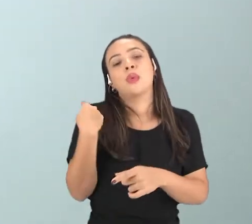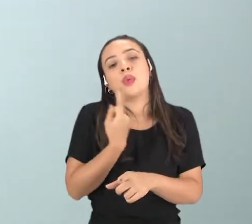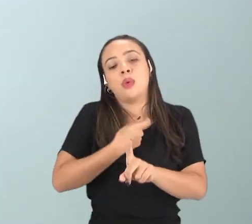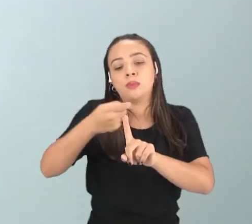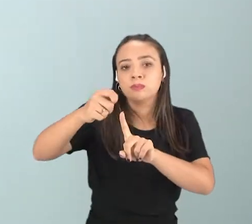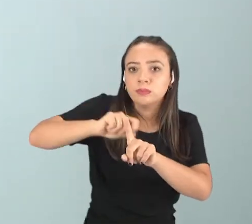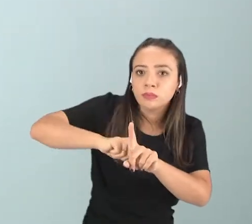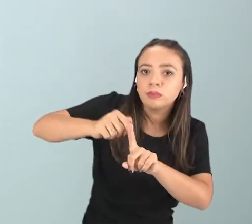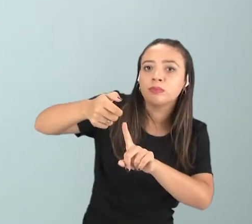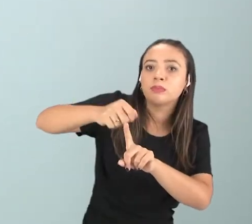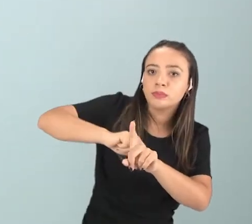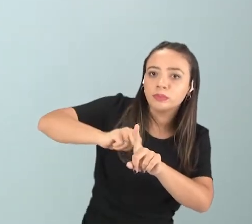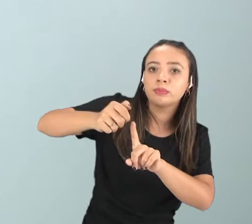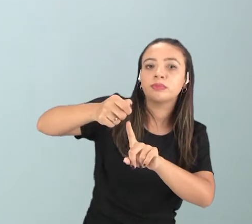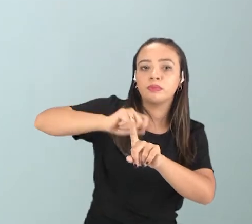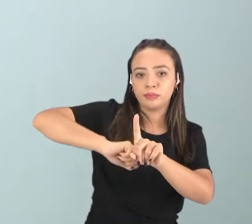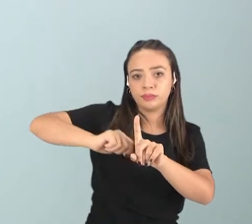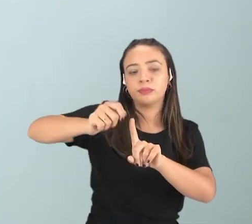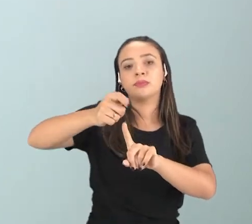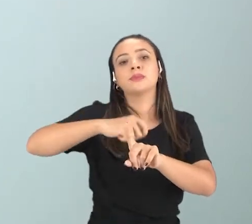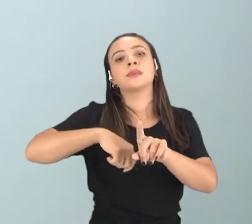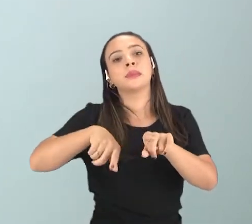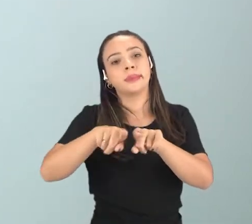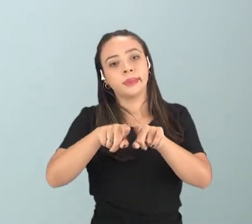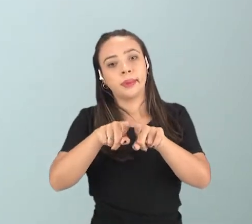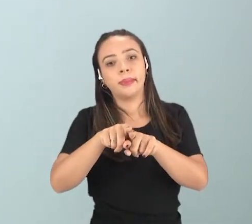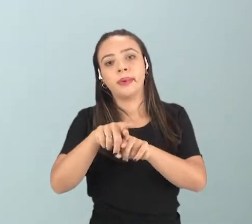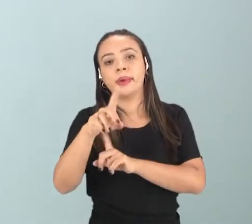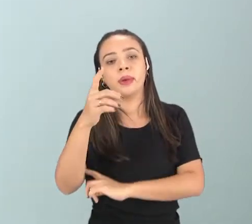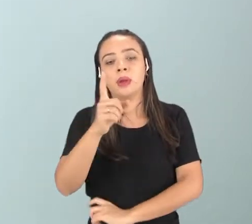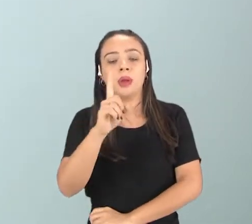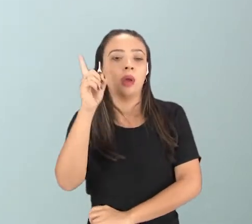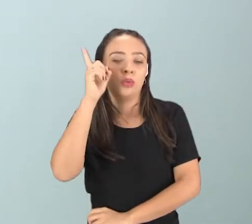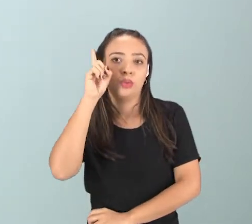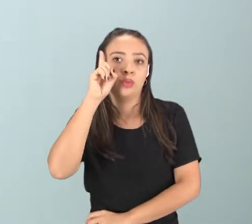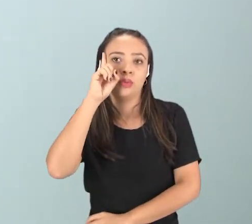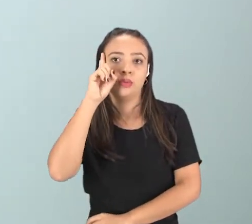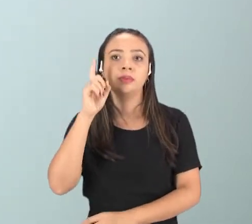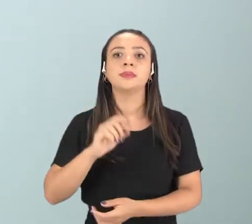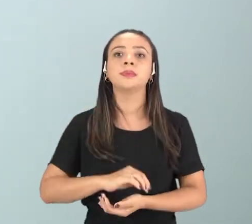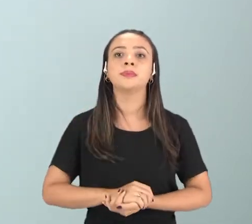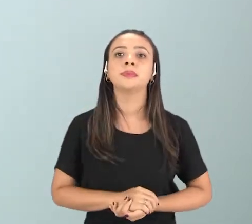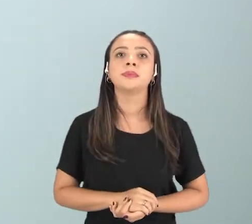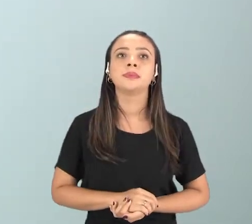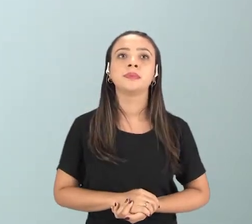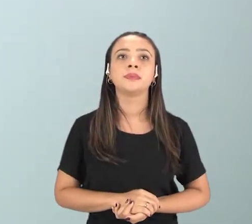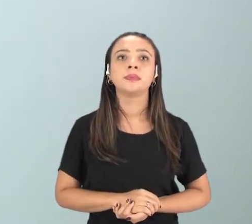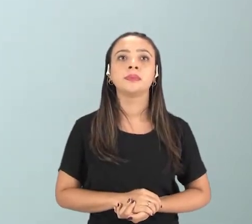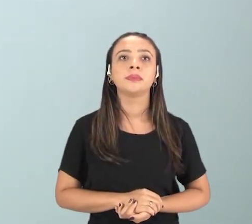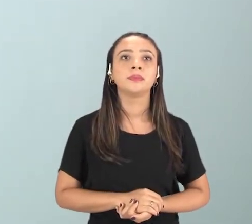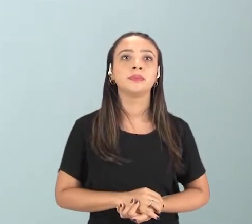no nosso ritmo cicardiano, no nosso dia a dia de uma forma geral. Então vamos começar.